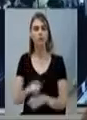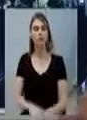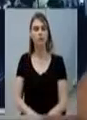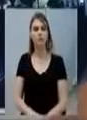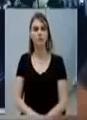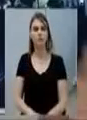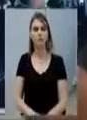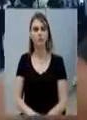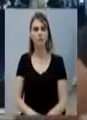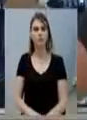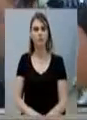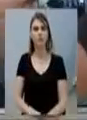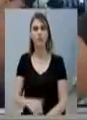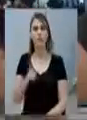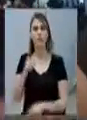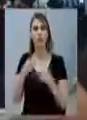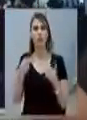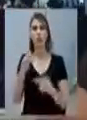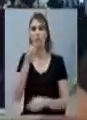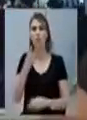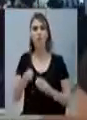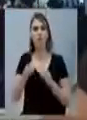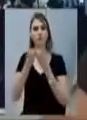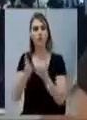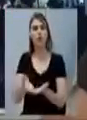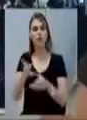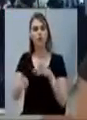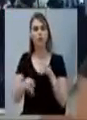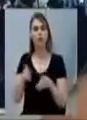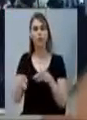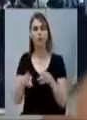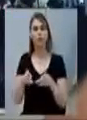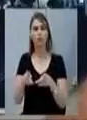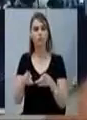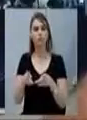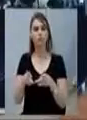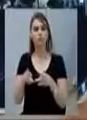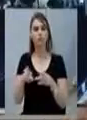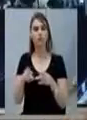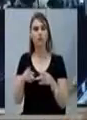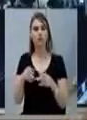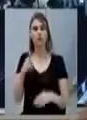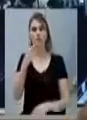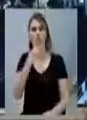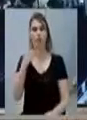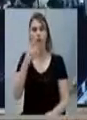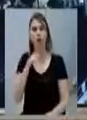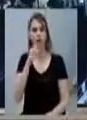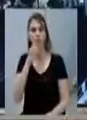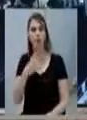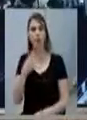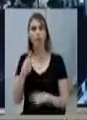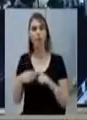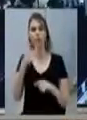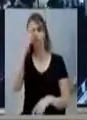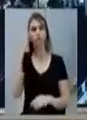O benefício era dado à nossa população. O benefício do 24 horas está ali, que as pessoas, quando